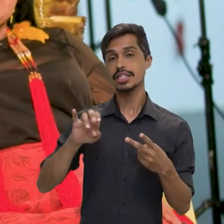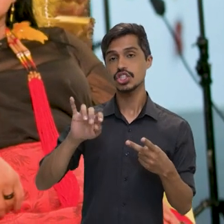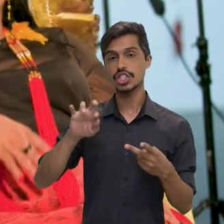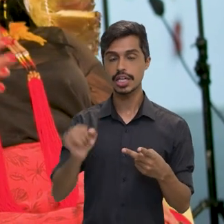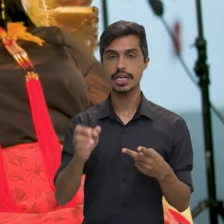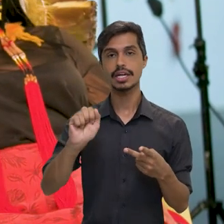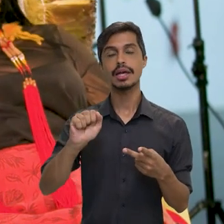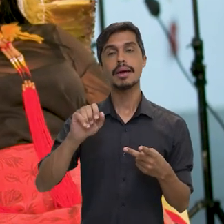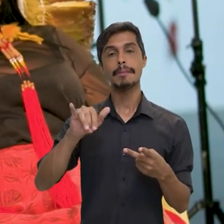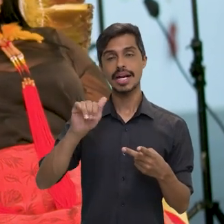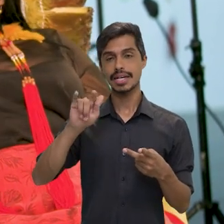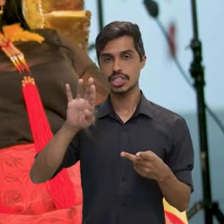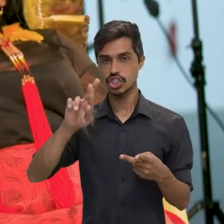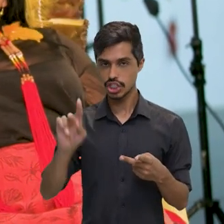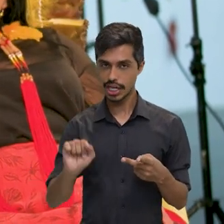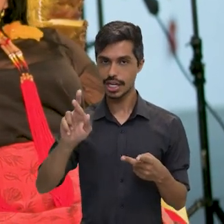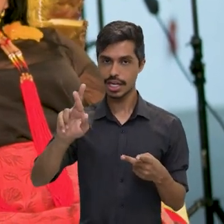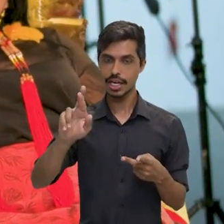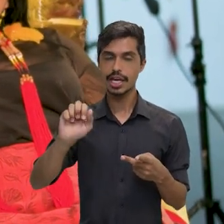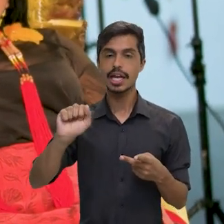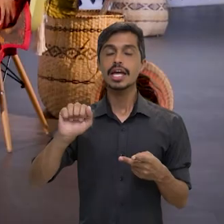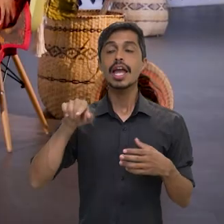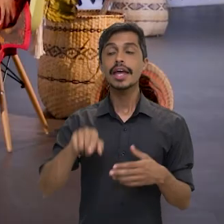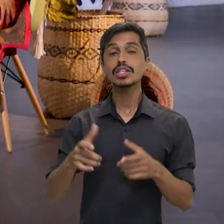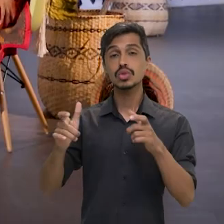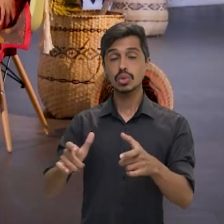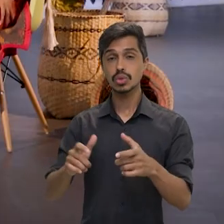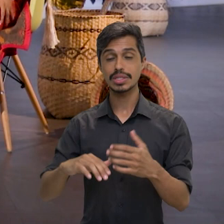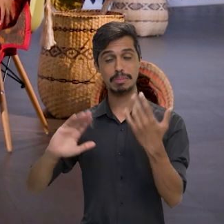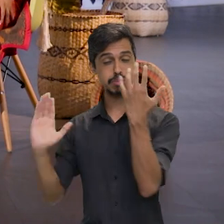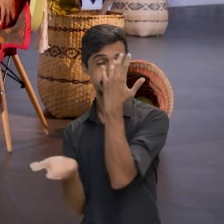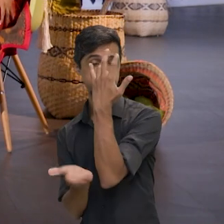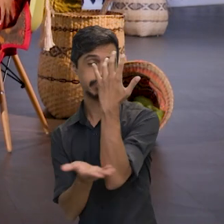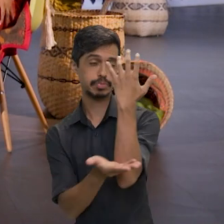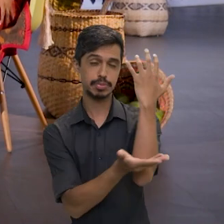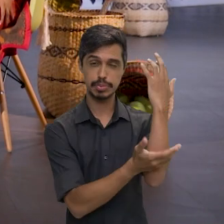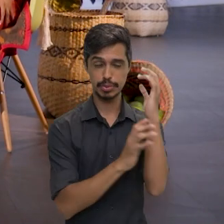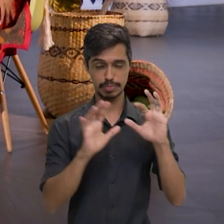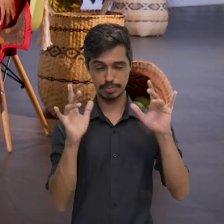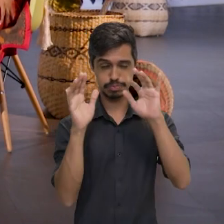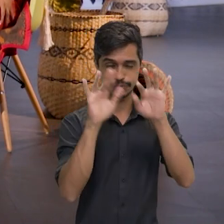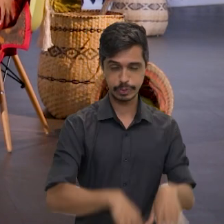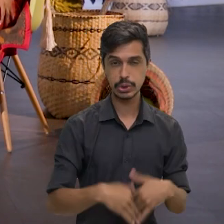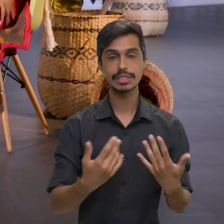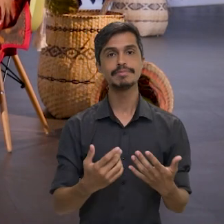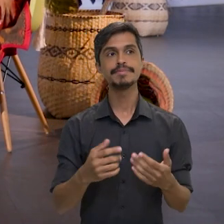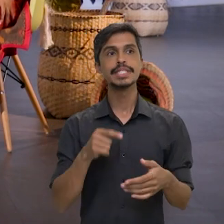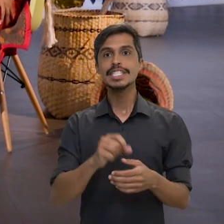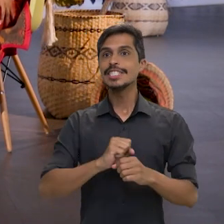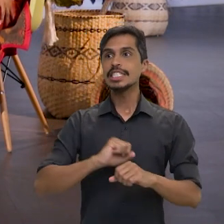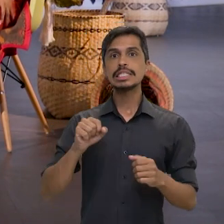uma criação de gado ilegal, são as duas terras mais desmatadas nos últimos quatro anos, né? As